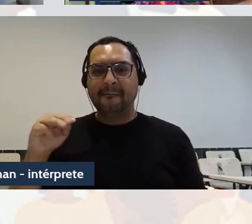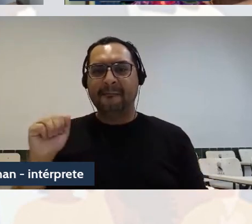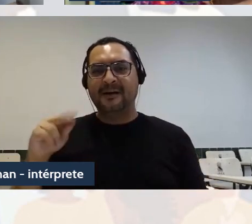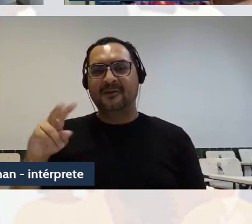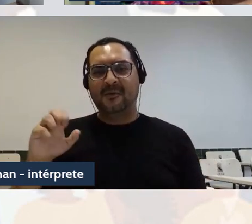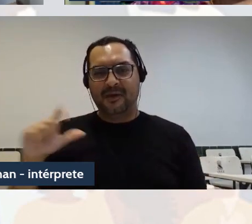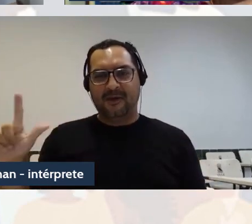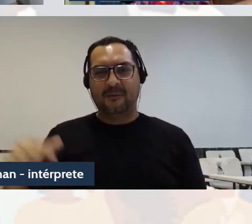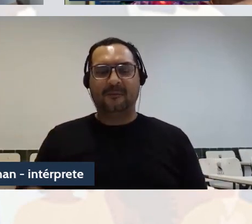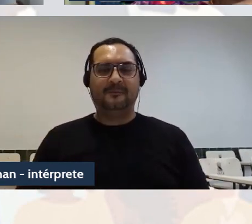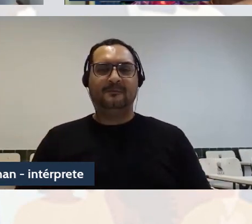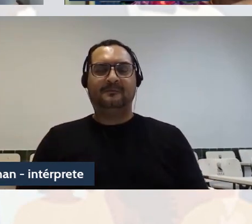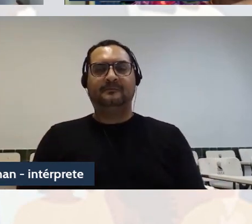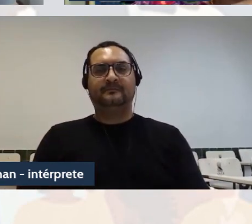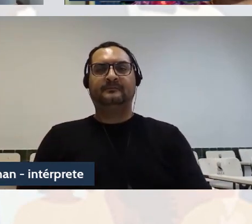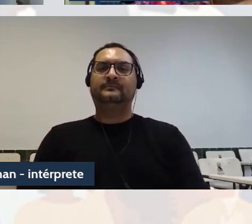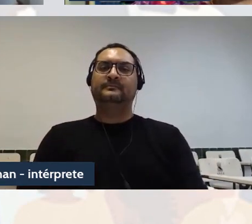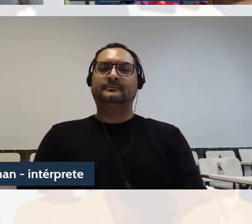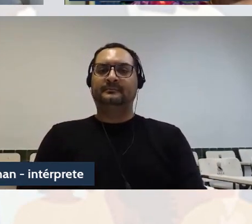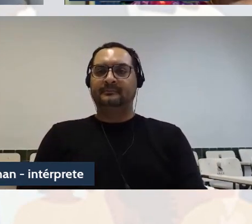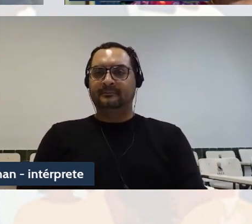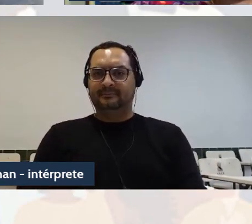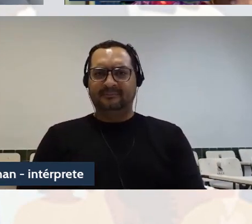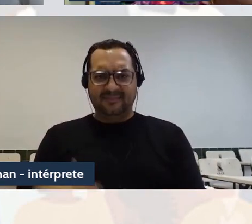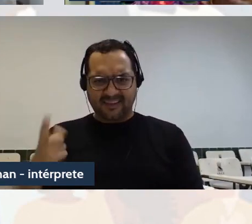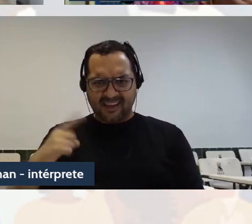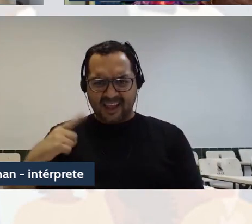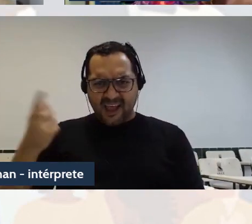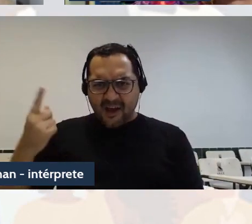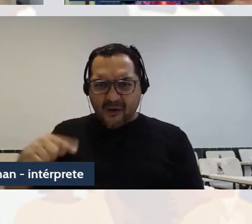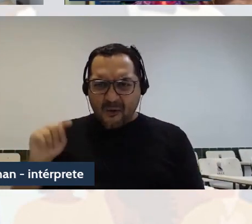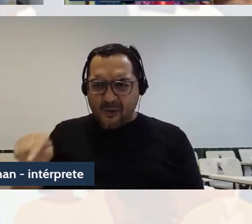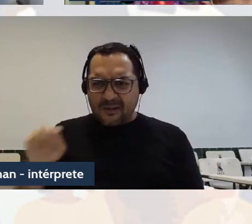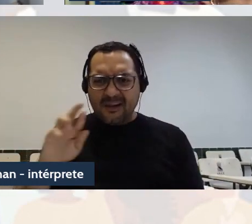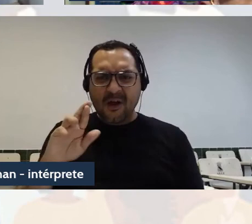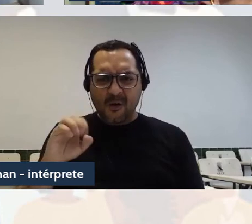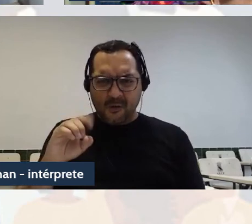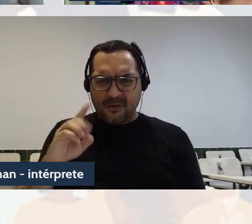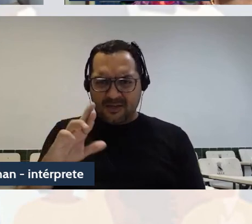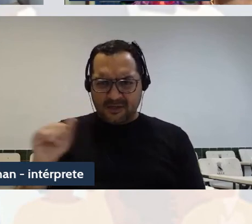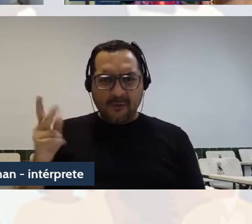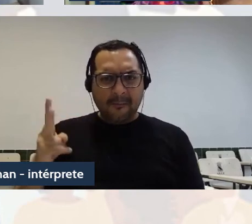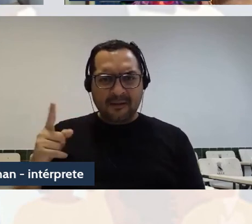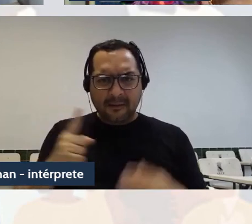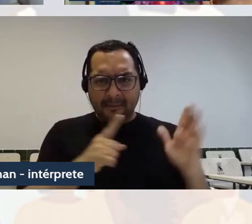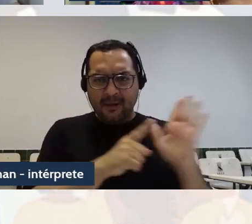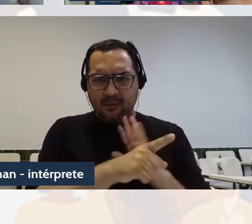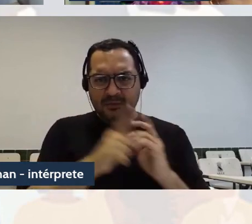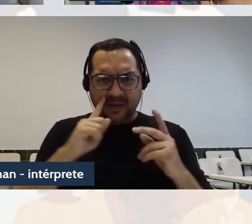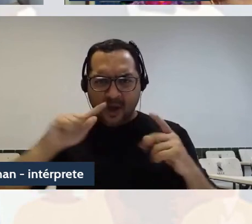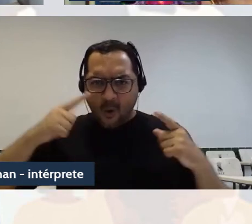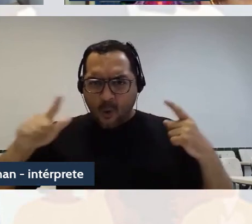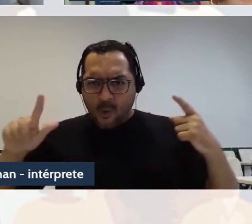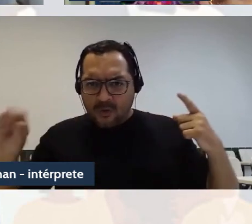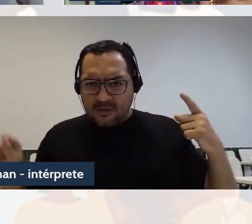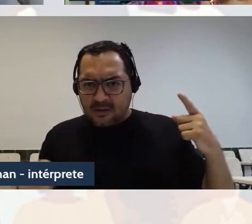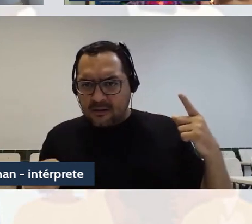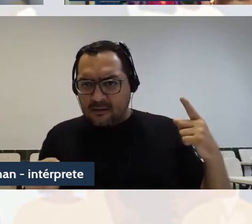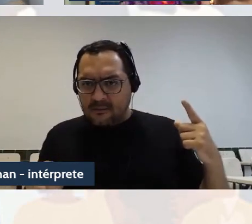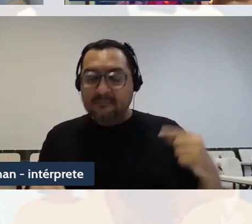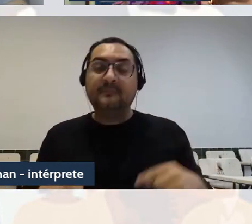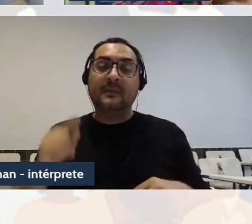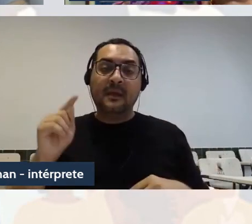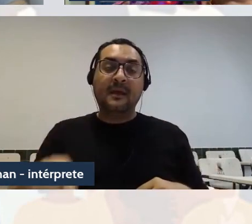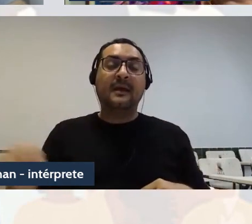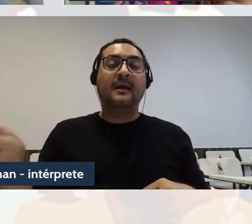Bem, seria essa outra pergunta aqui do Rodrigo? É isso? É, eu acho que tem a ver com o que ele